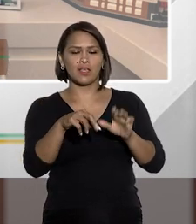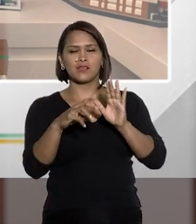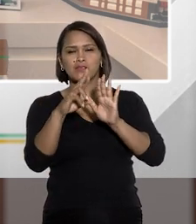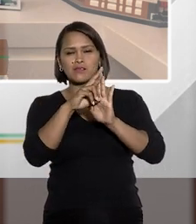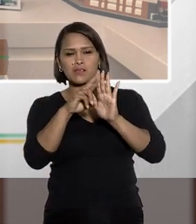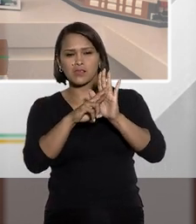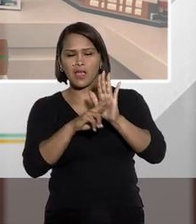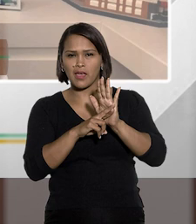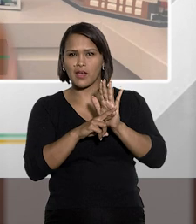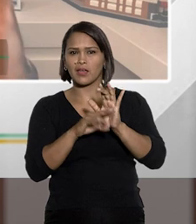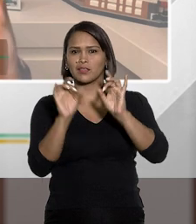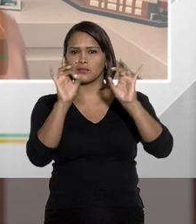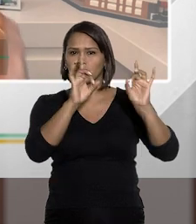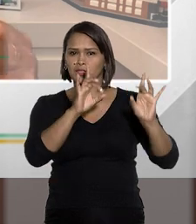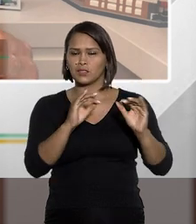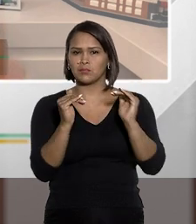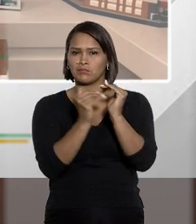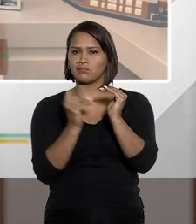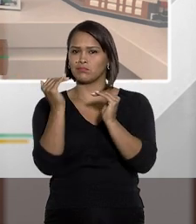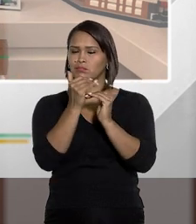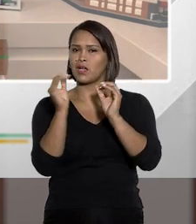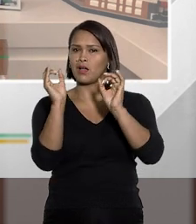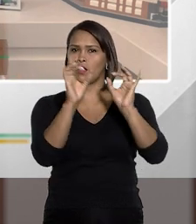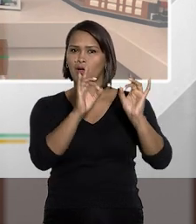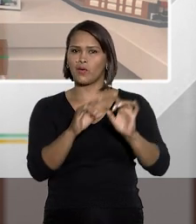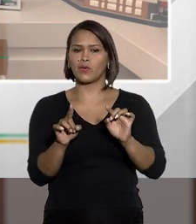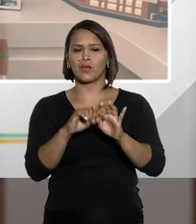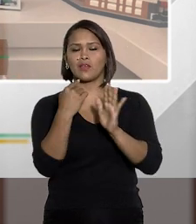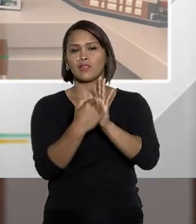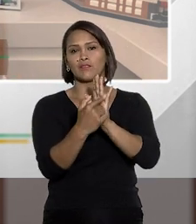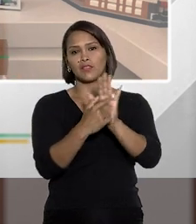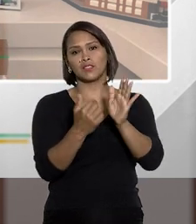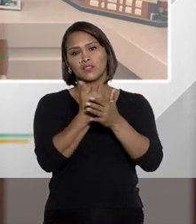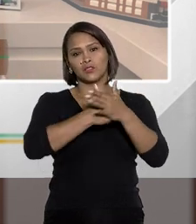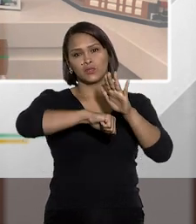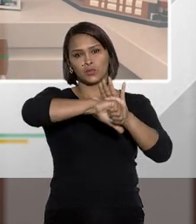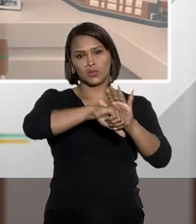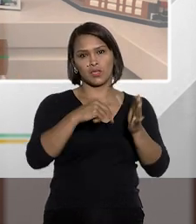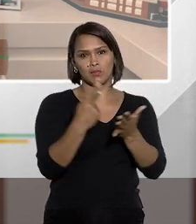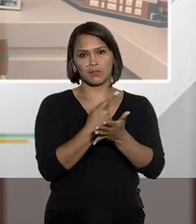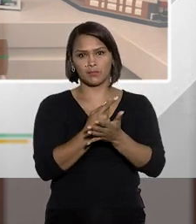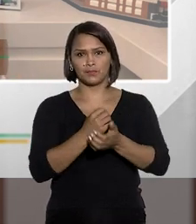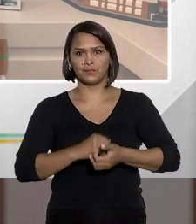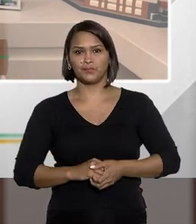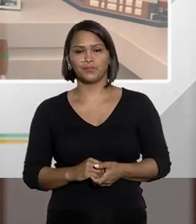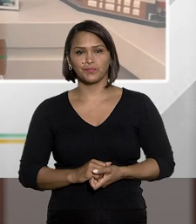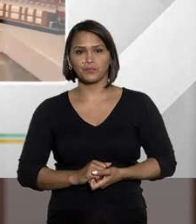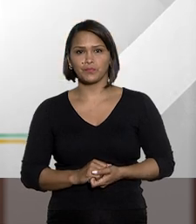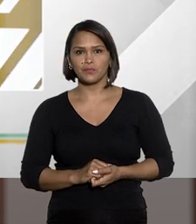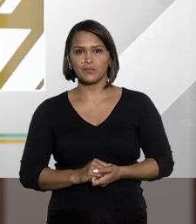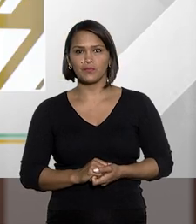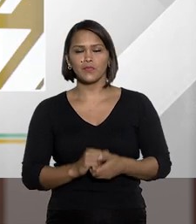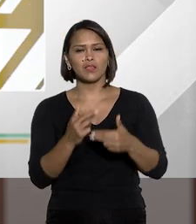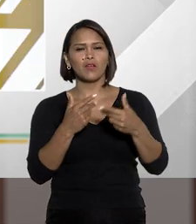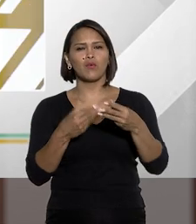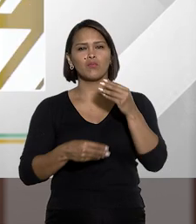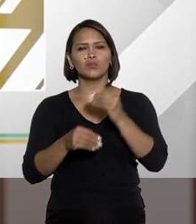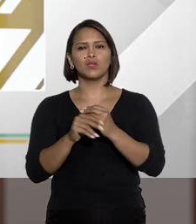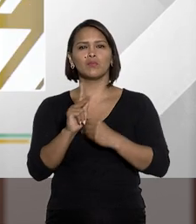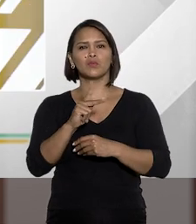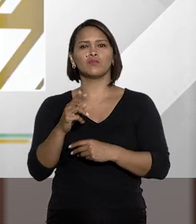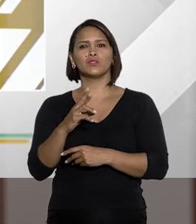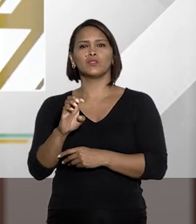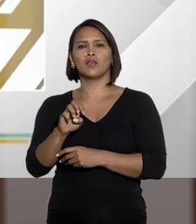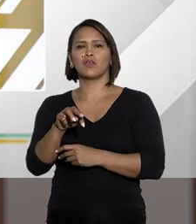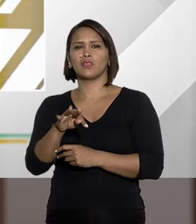dessas restrições do elemento subjetivo especial e da vedação do crime germenêutico. Alguma coisa